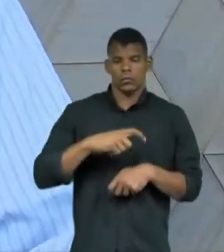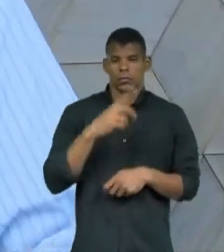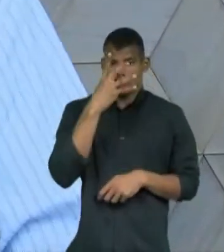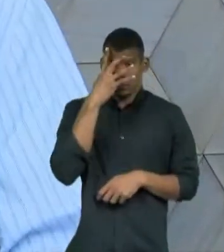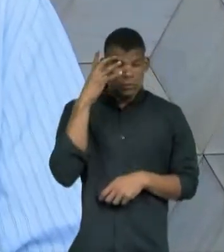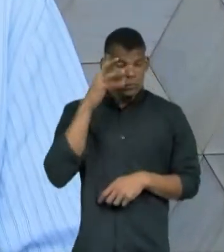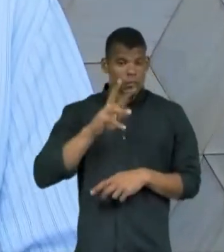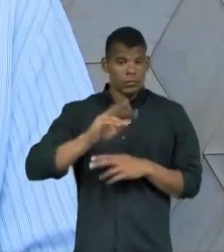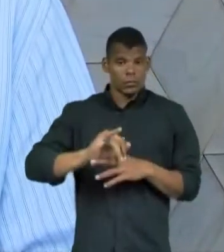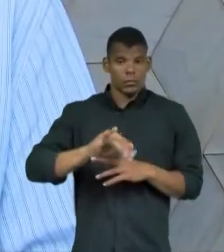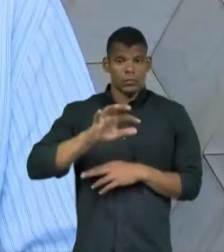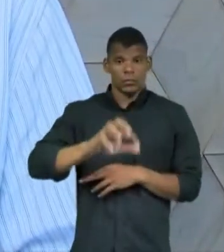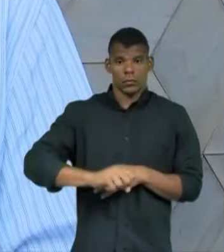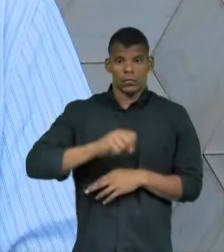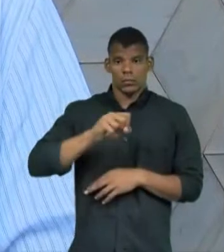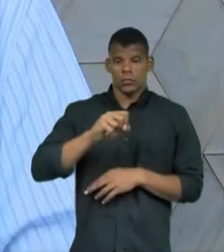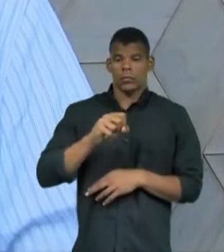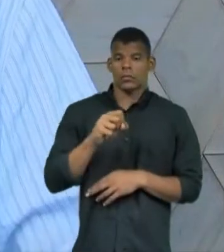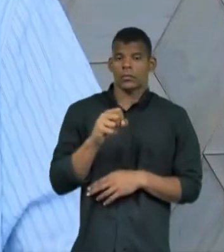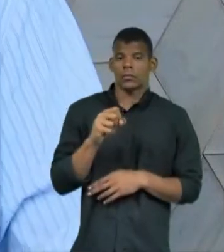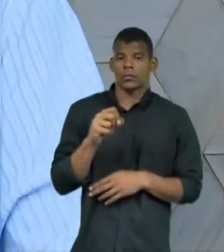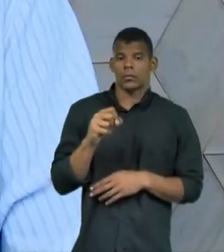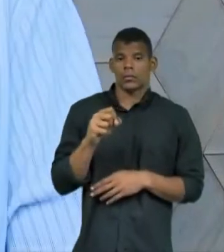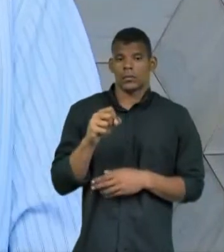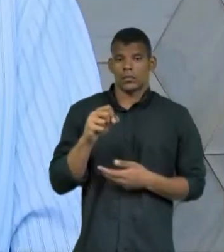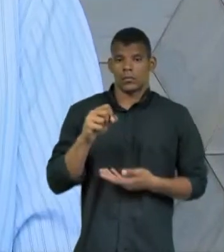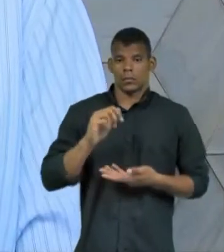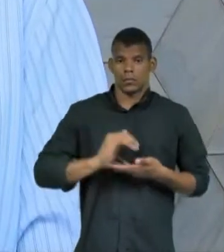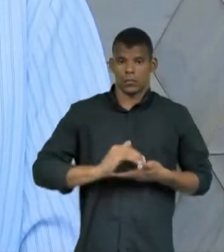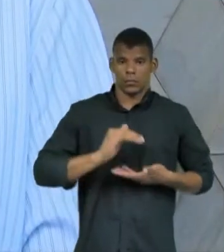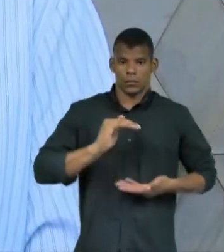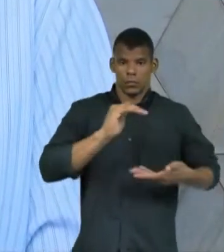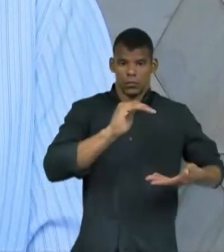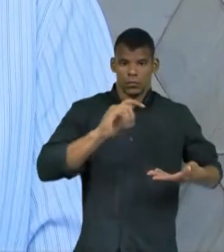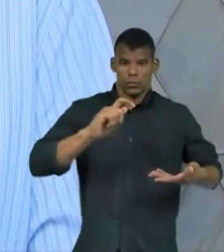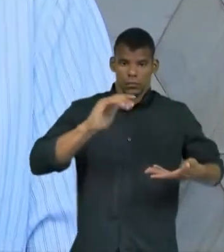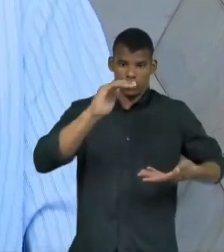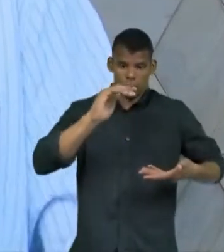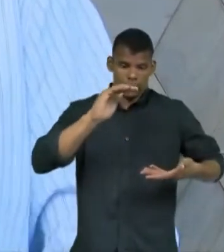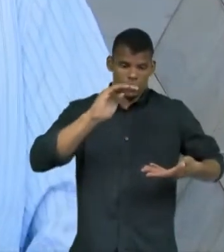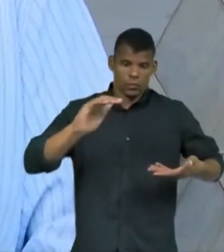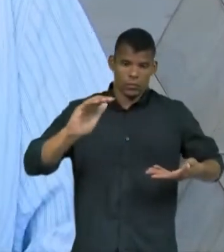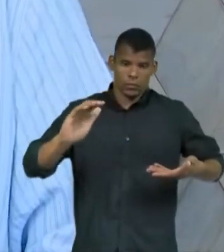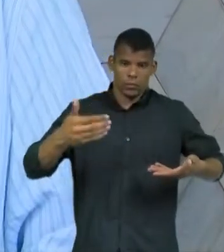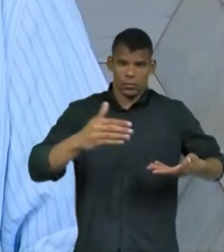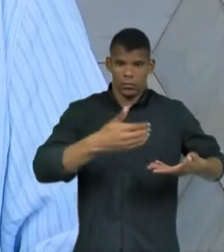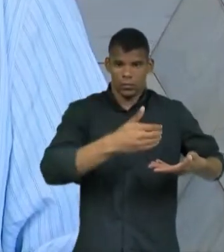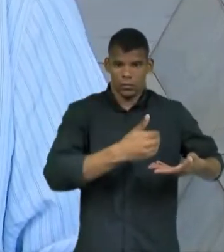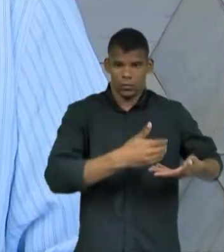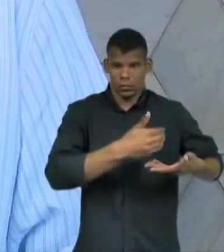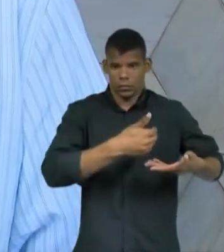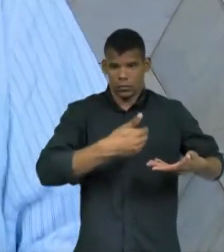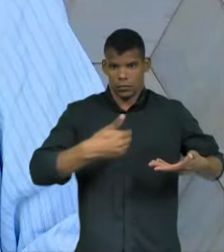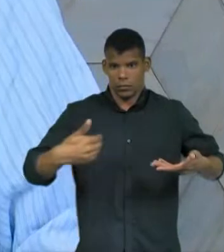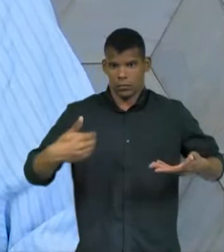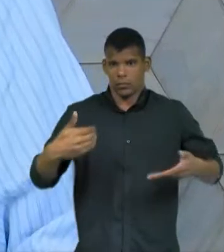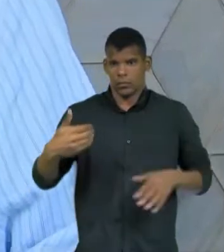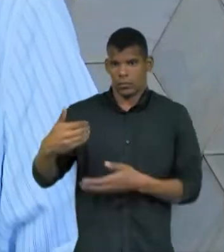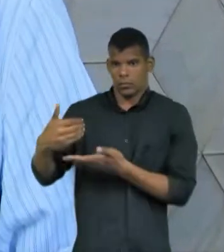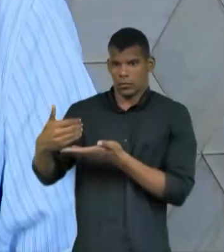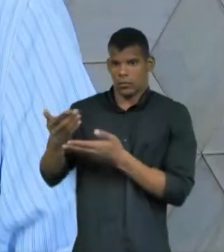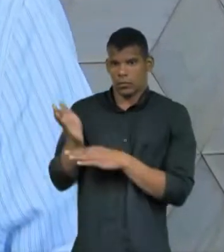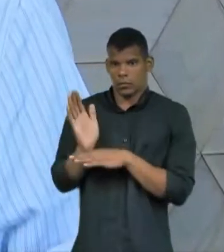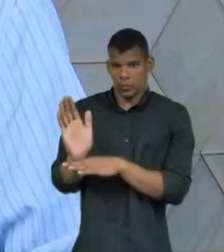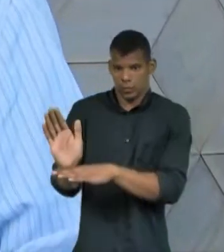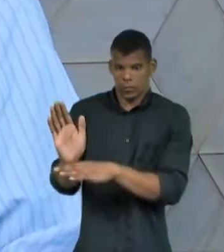pegar parte do que você acumulou, através da tributação forte, fazer isso se transformar em benefício